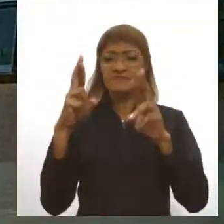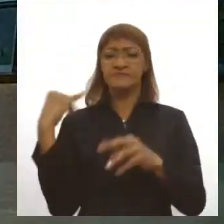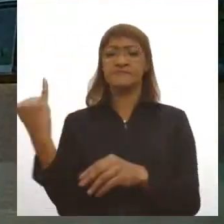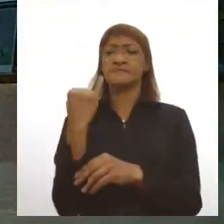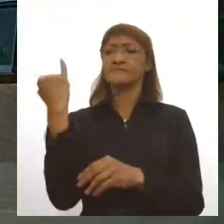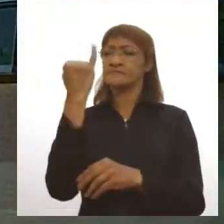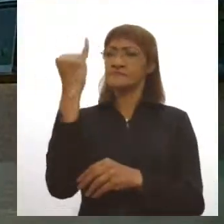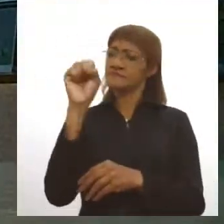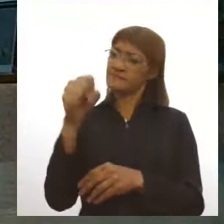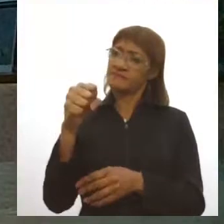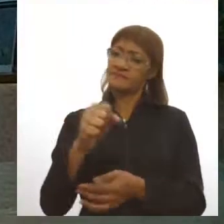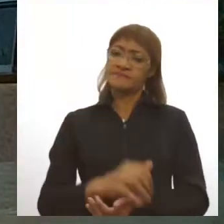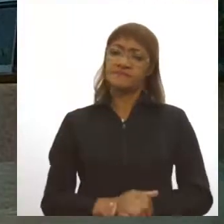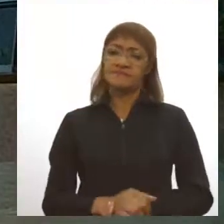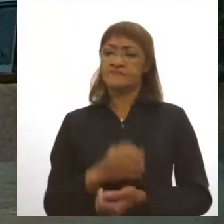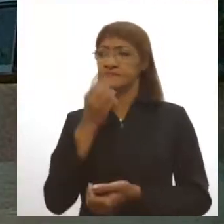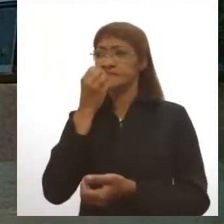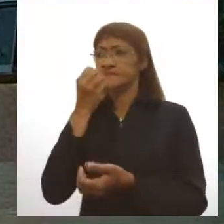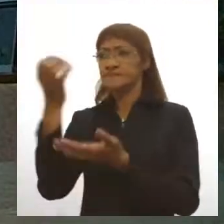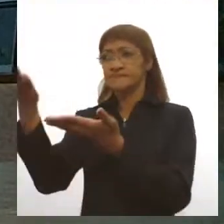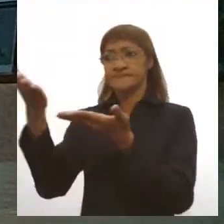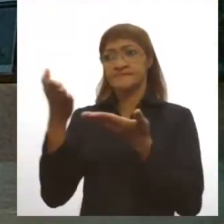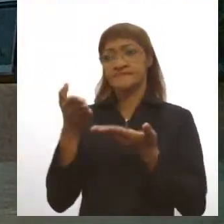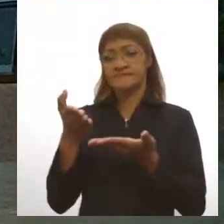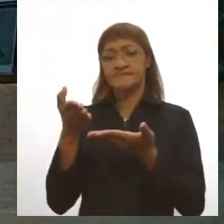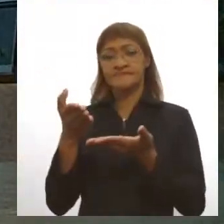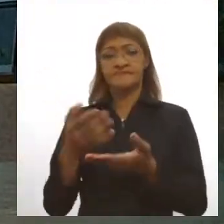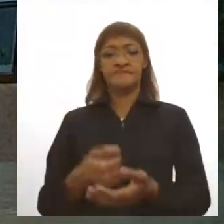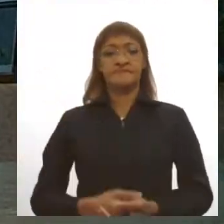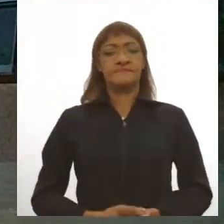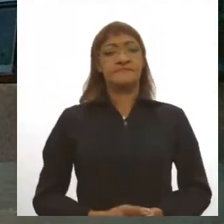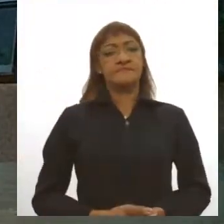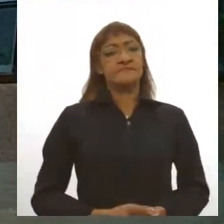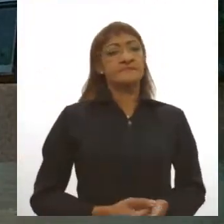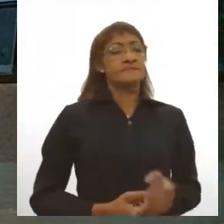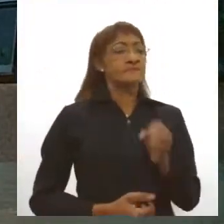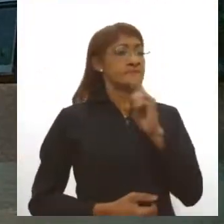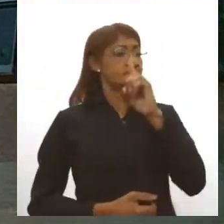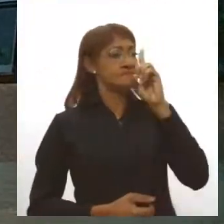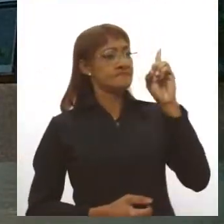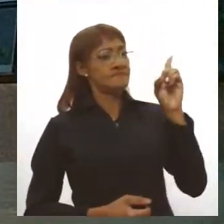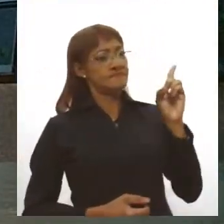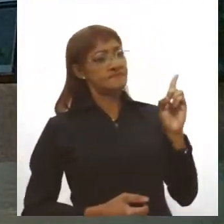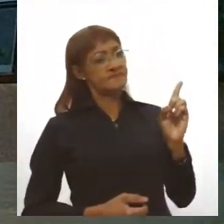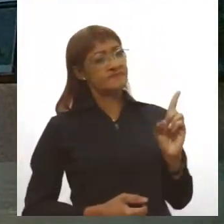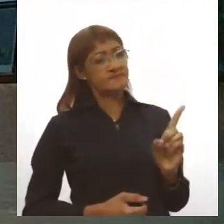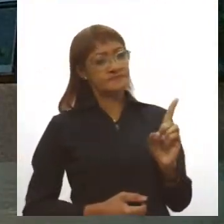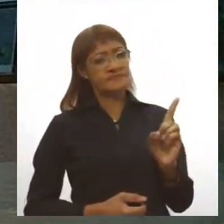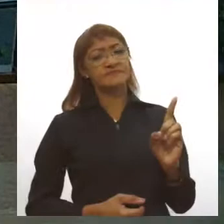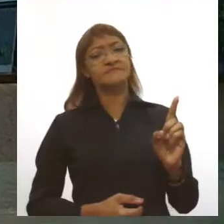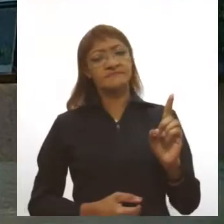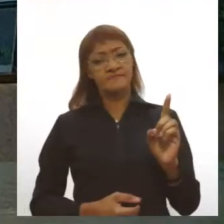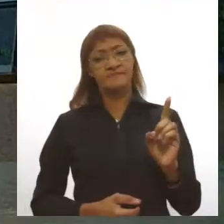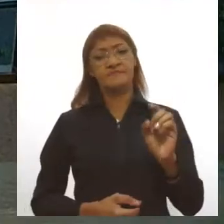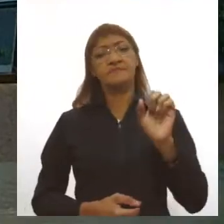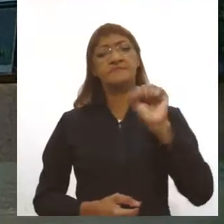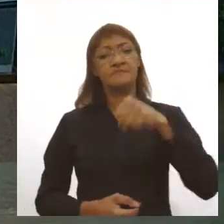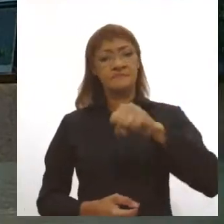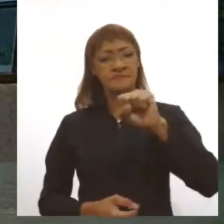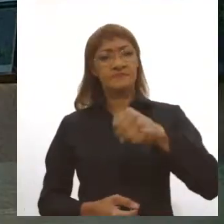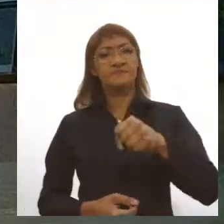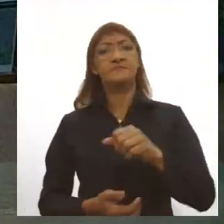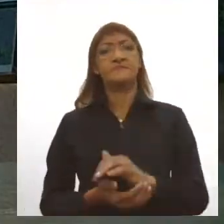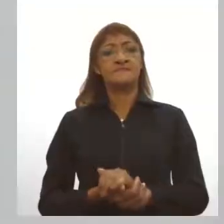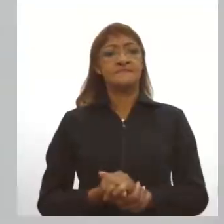pensar nisso. Seja bem-vindo. Bom dia. Sim, o Carnaval é um